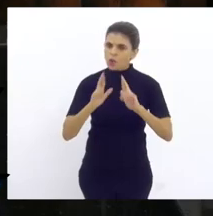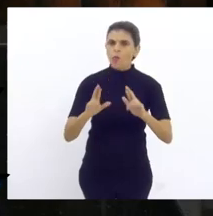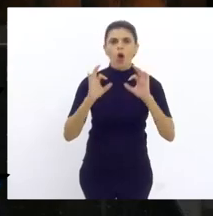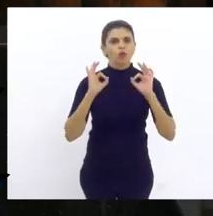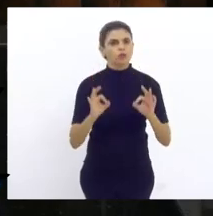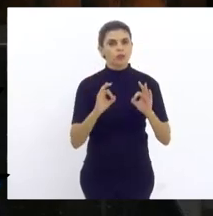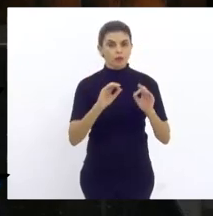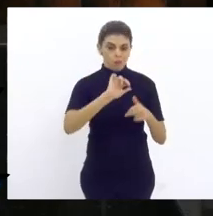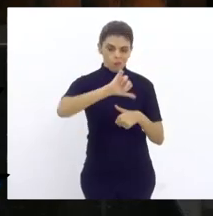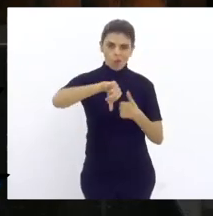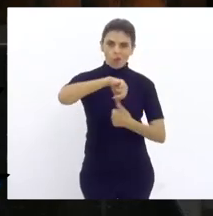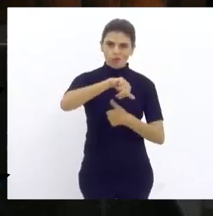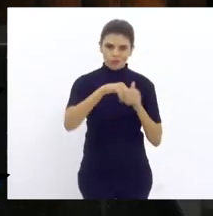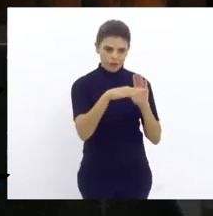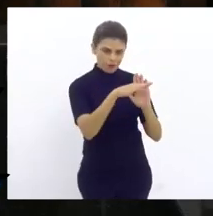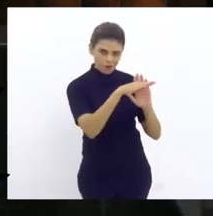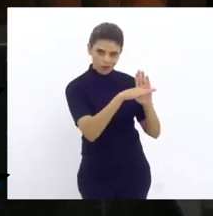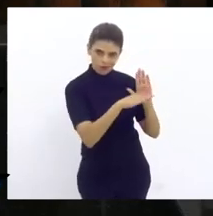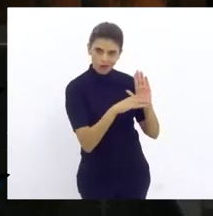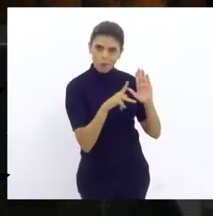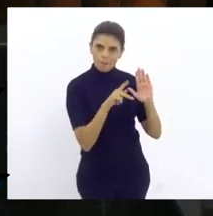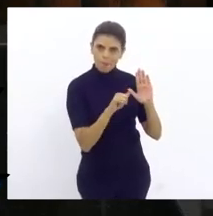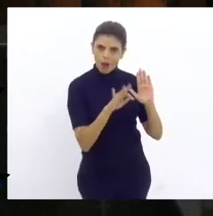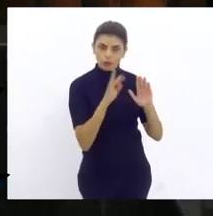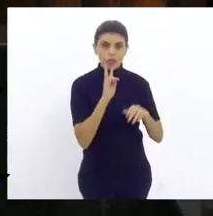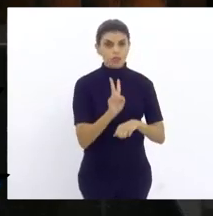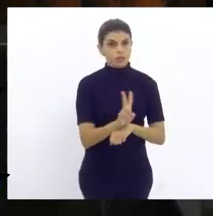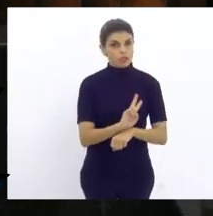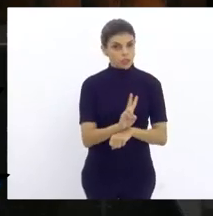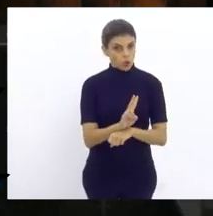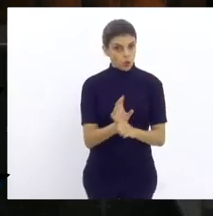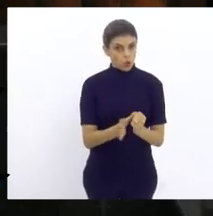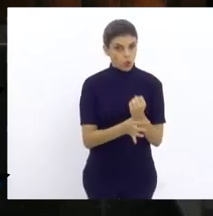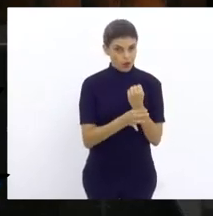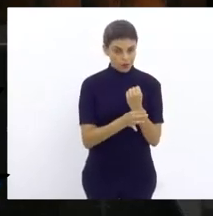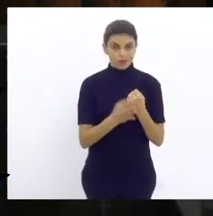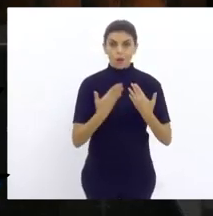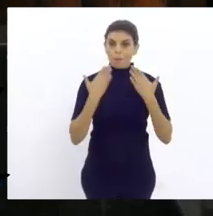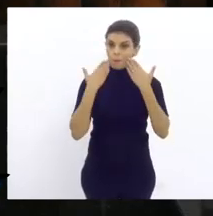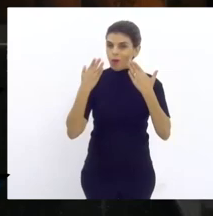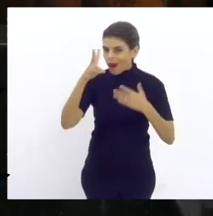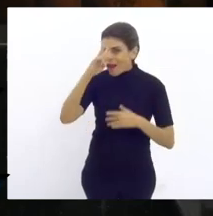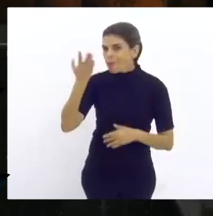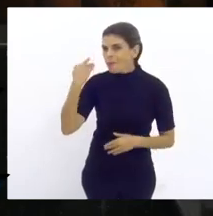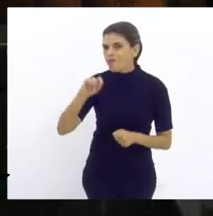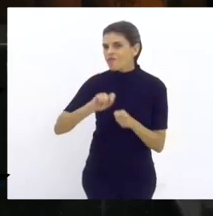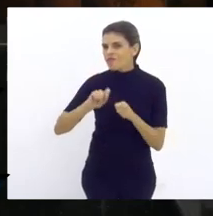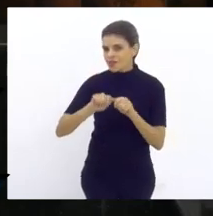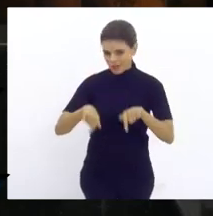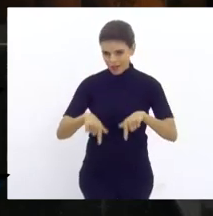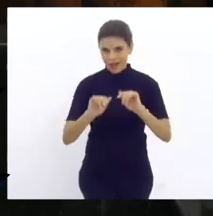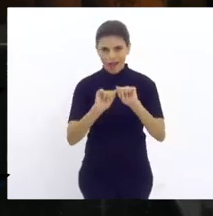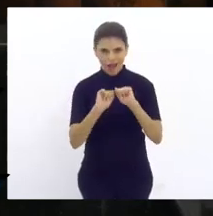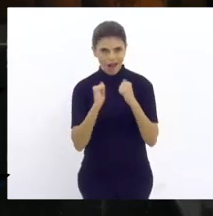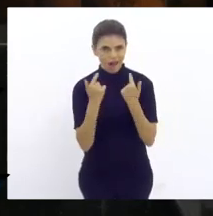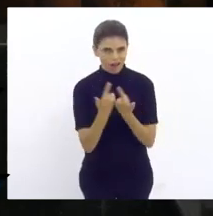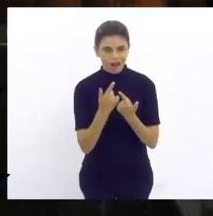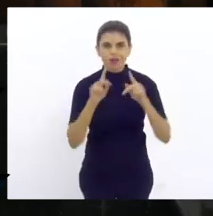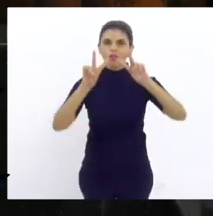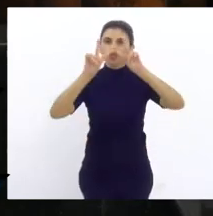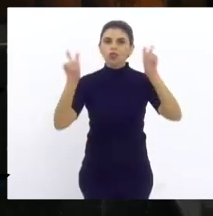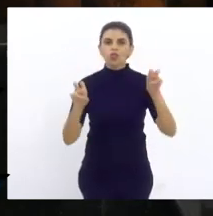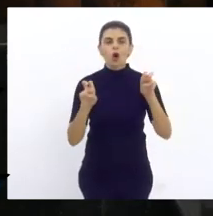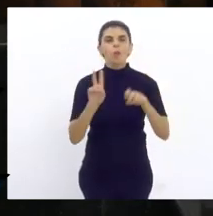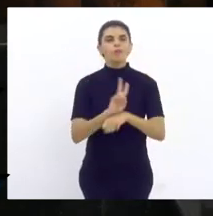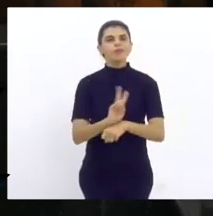mudando a pauta, a audiência pública aqui da segurança pública, Índia, aquela que nós realizamos nessa casa aqui falando sobre a segurança de